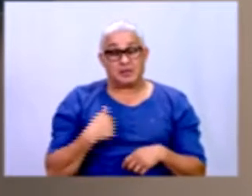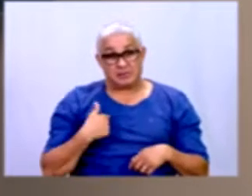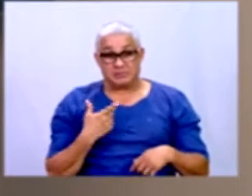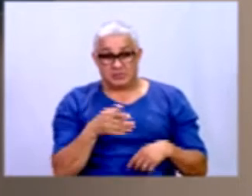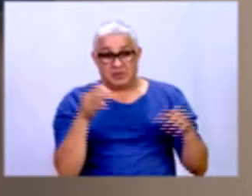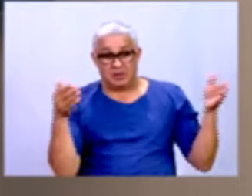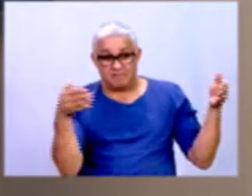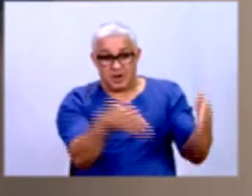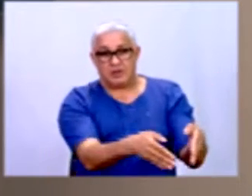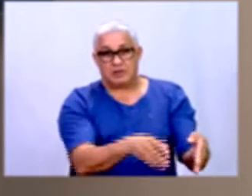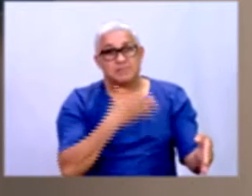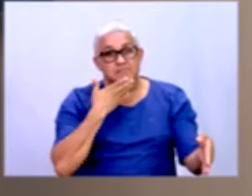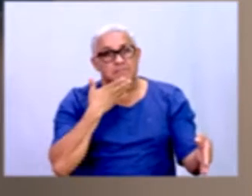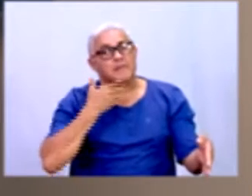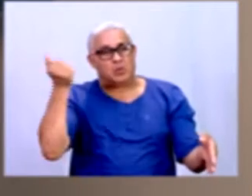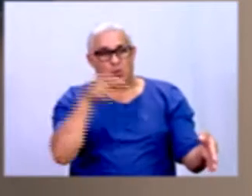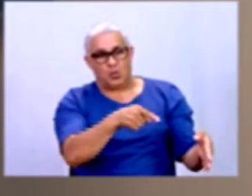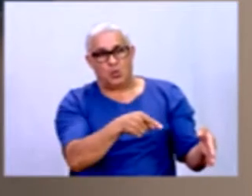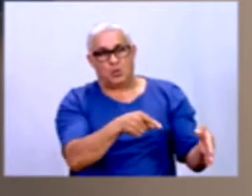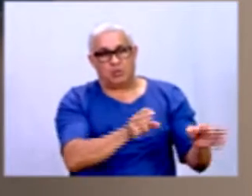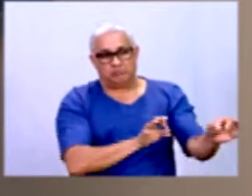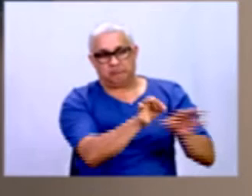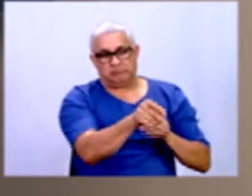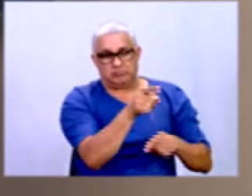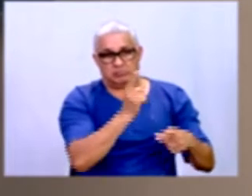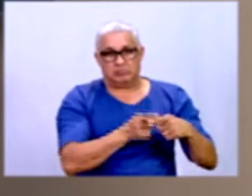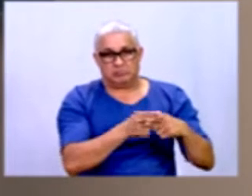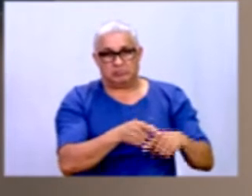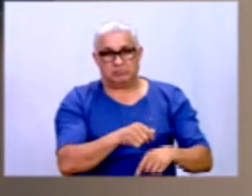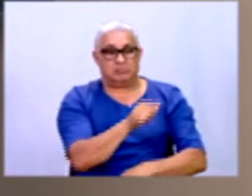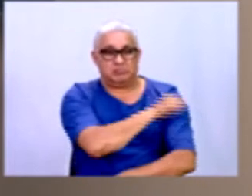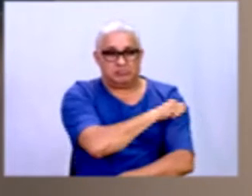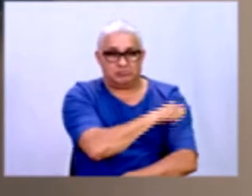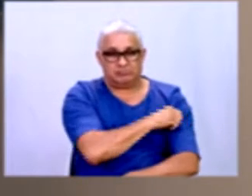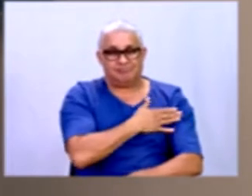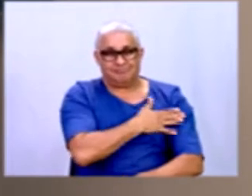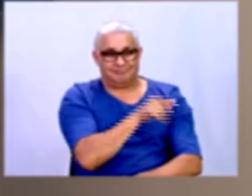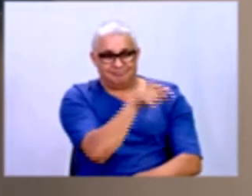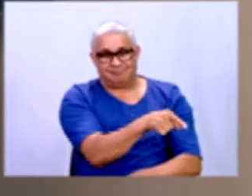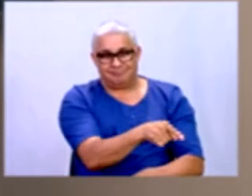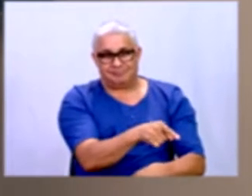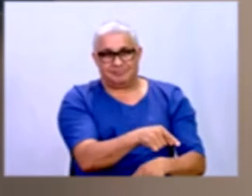bater, ó. Eu vou ter que melhorar isso aqui, porque os meus alunos estão insatisfeitos nesse quesito, né?